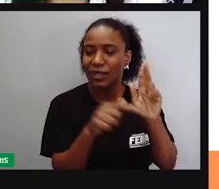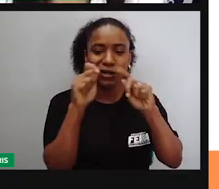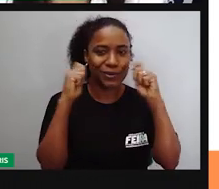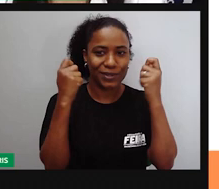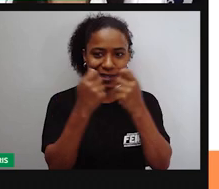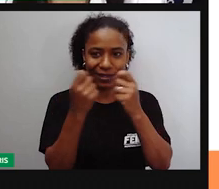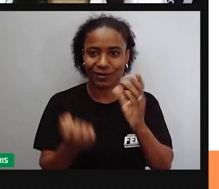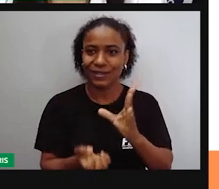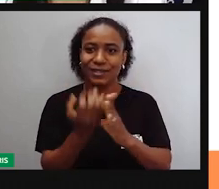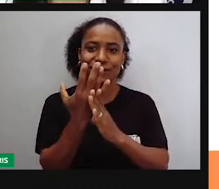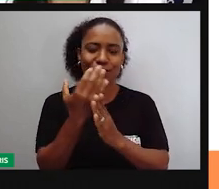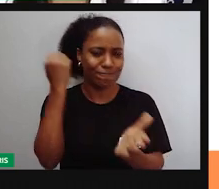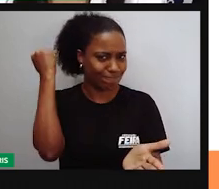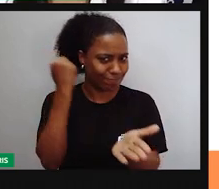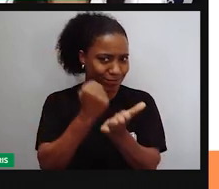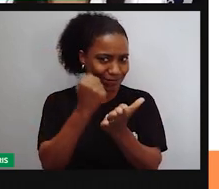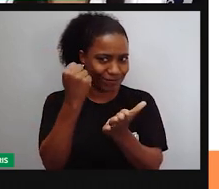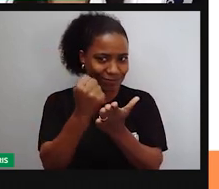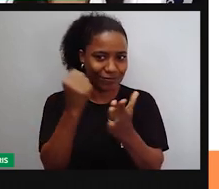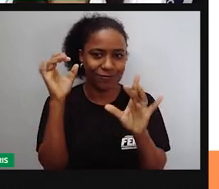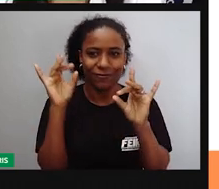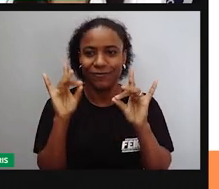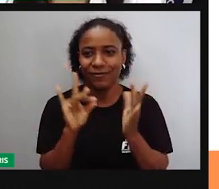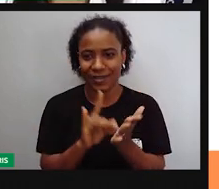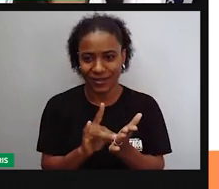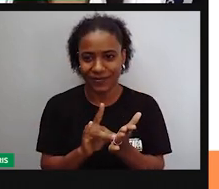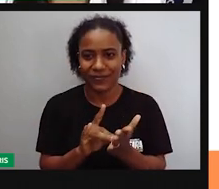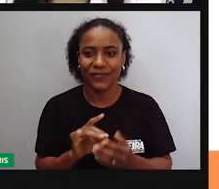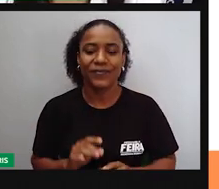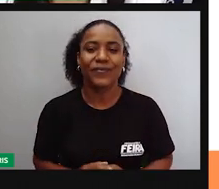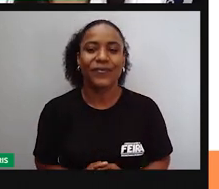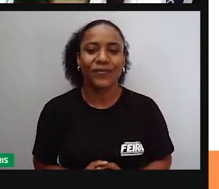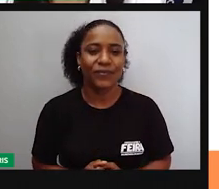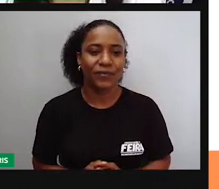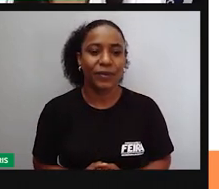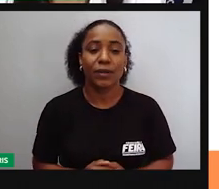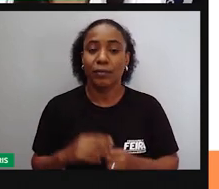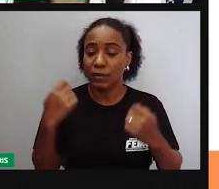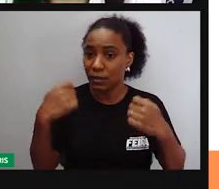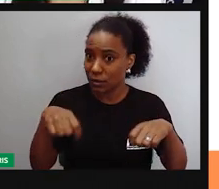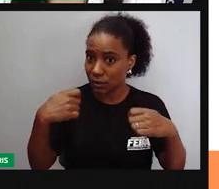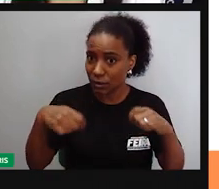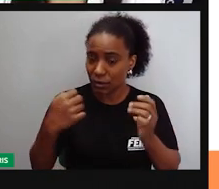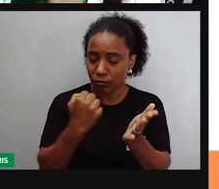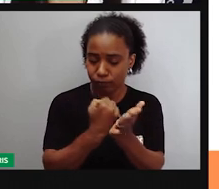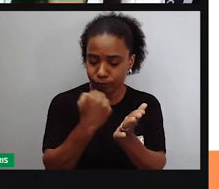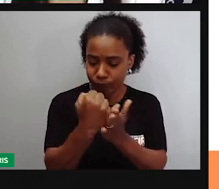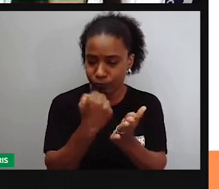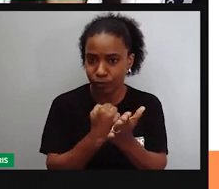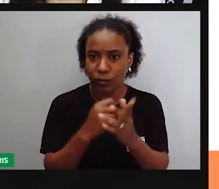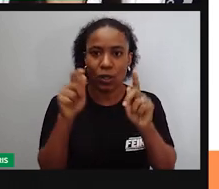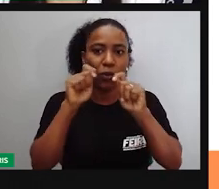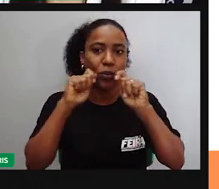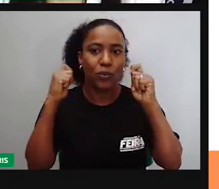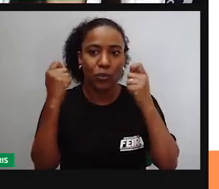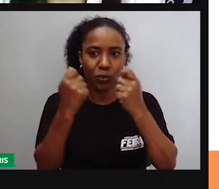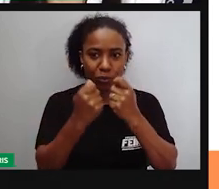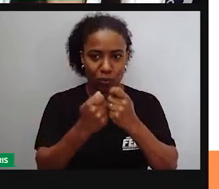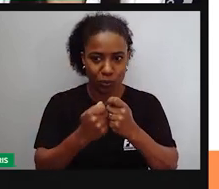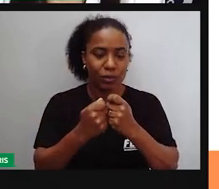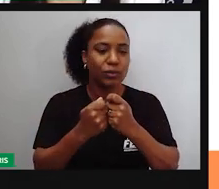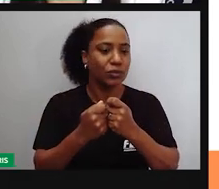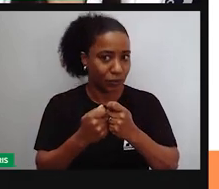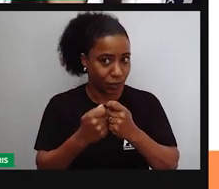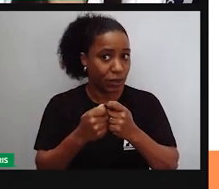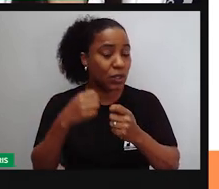presente. E aí, possuir registro público como pessoa jurídica. Então, a